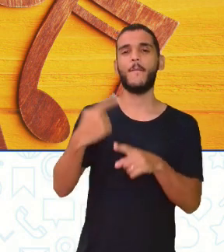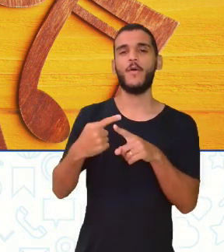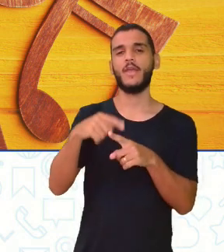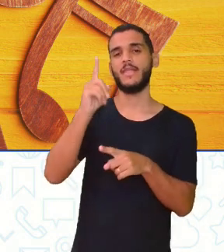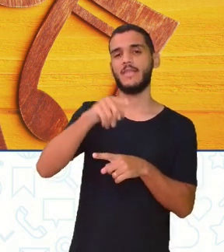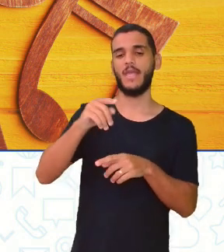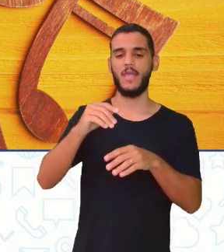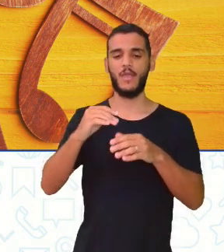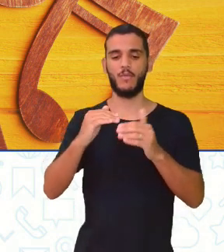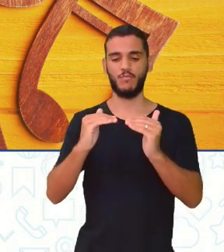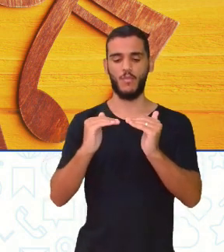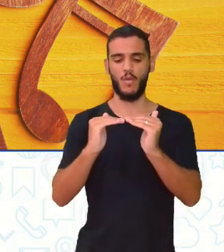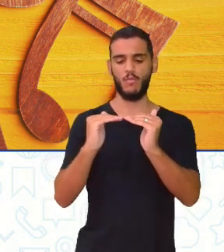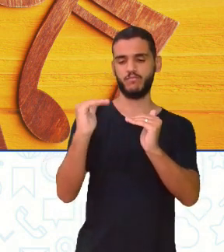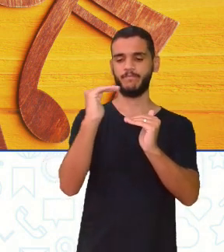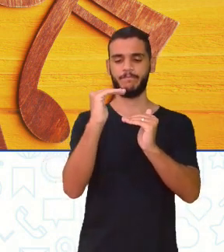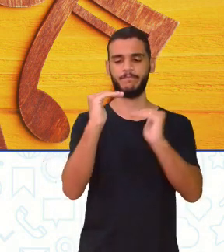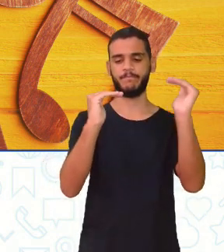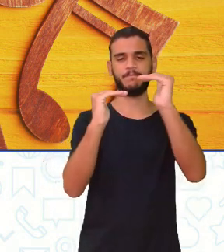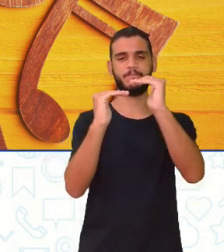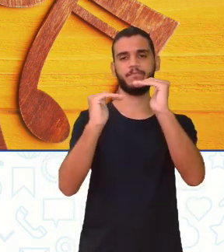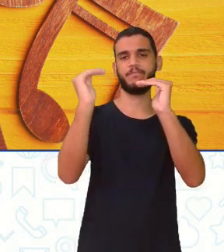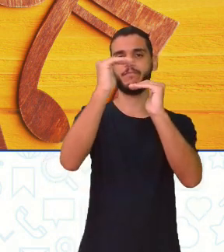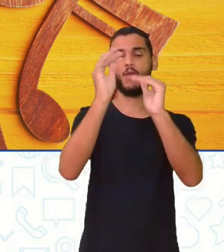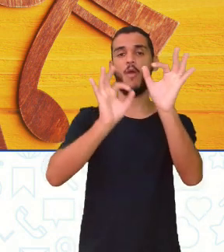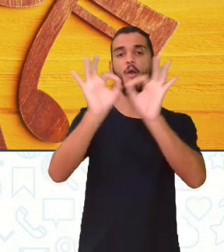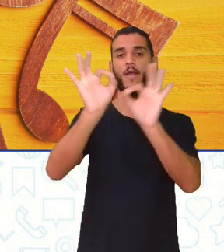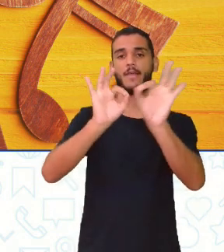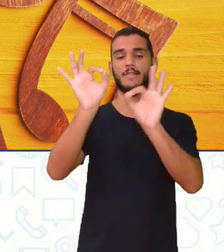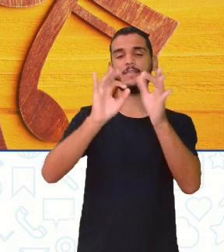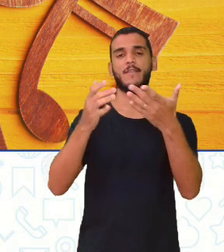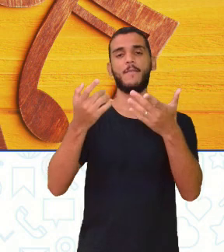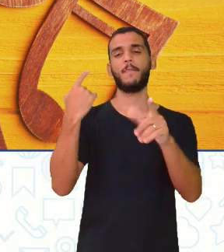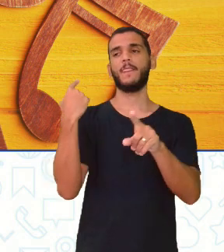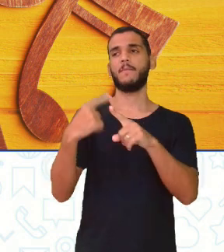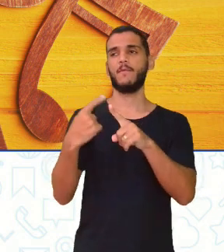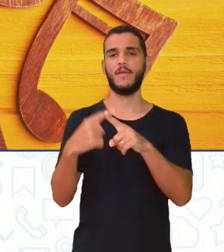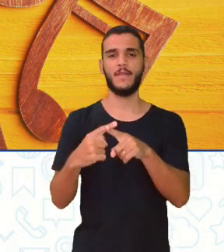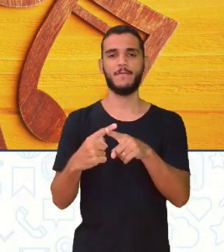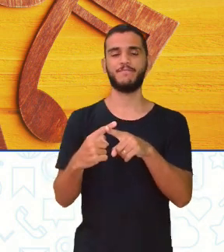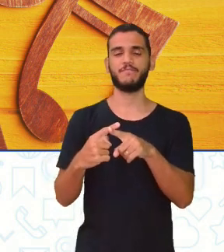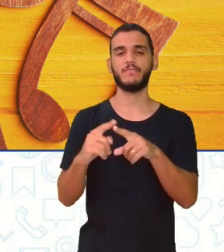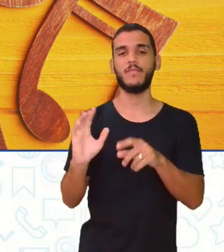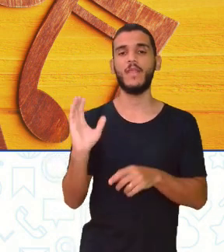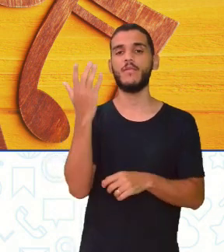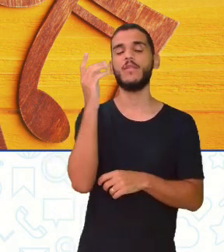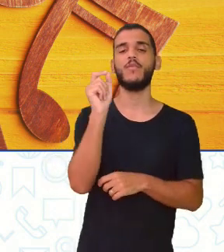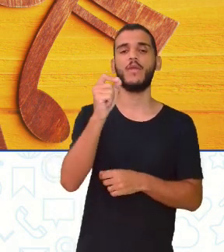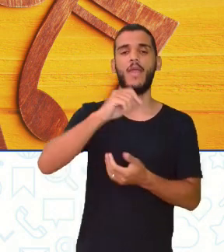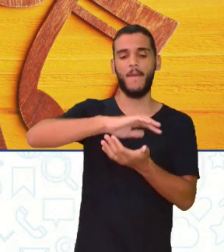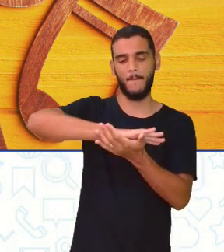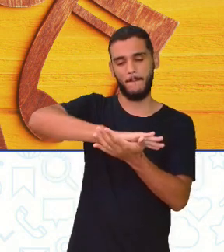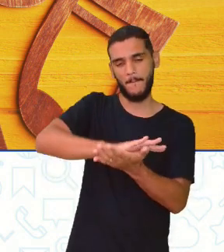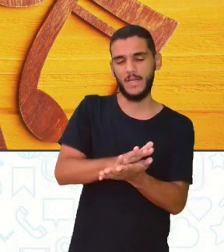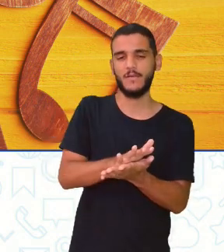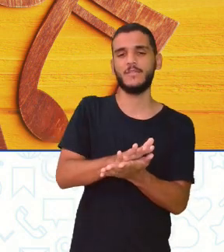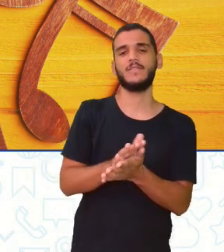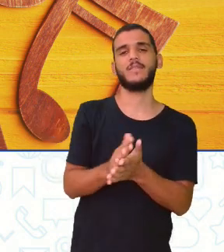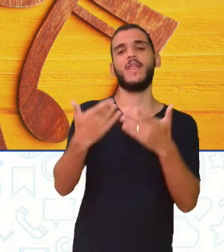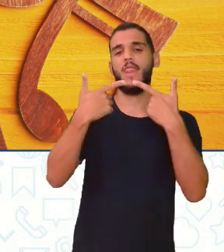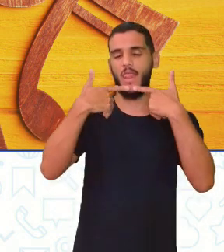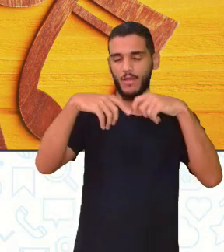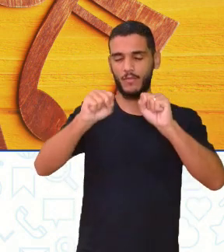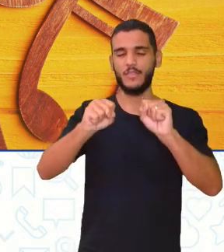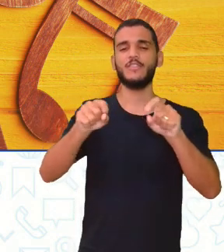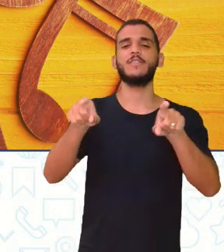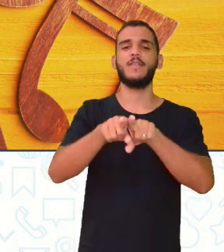hierarquia. E essa hierarquia vai descambar aonde? Vai descambar no preconceito linguístico, no